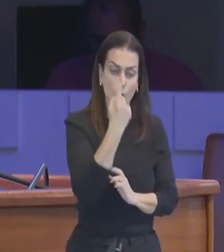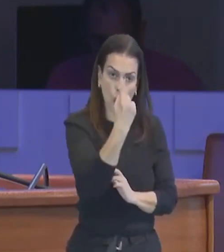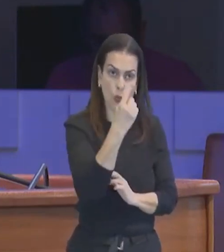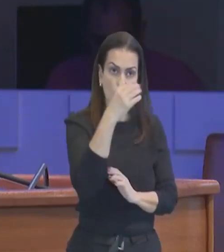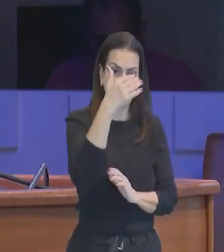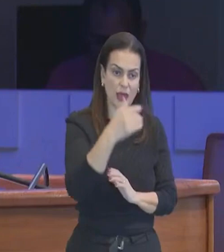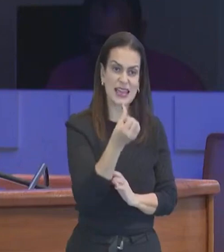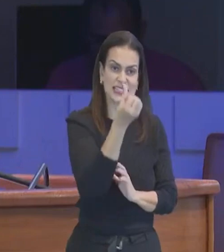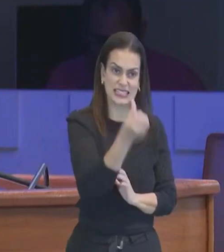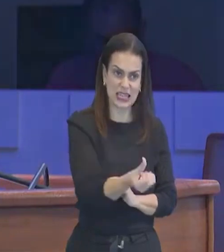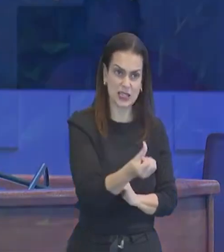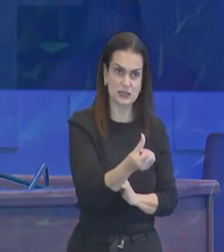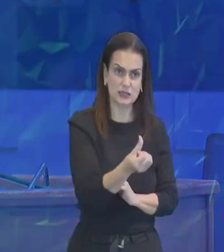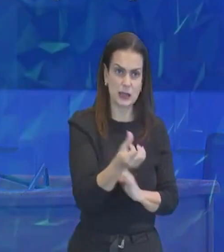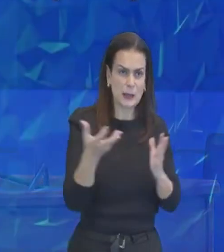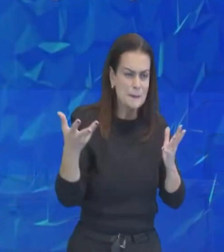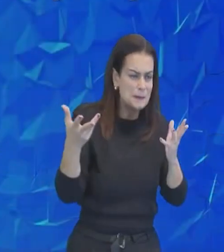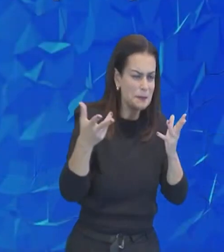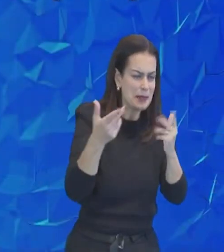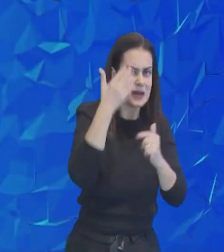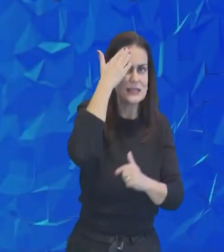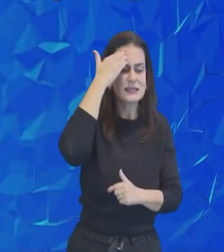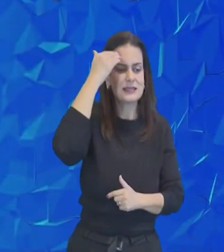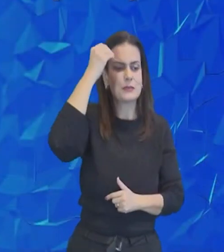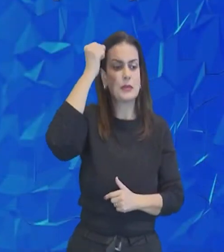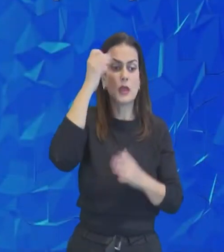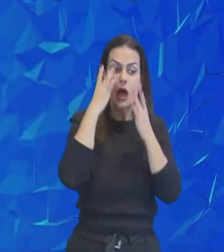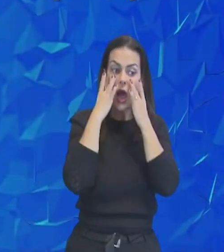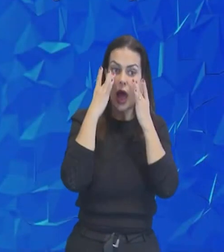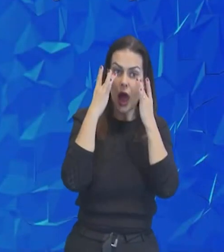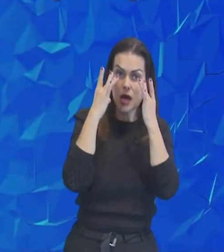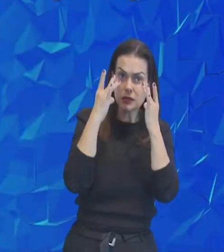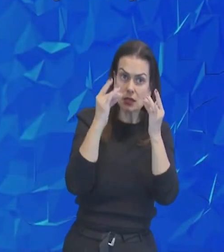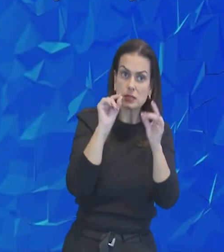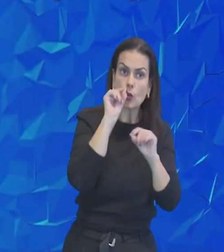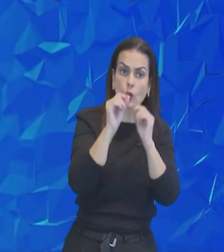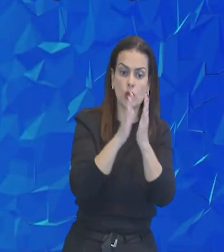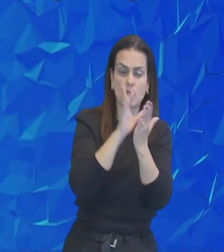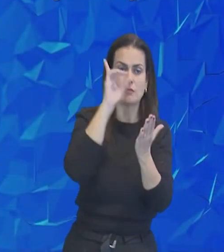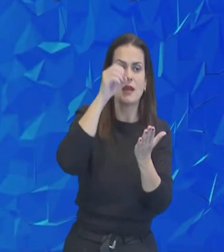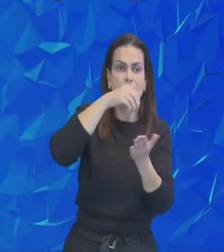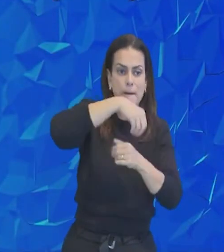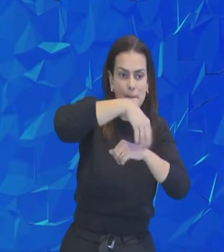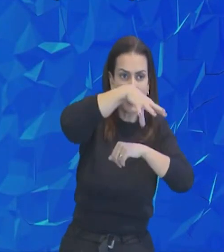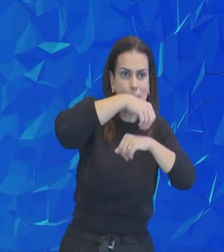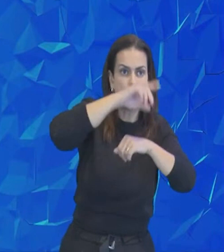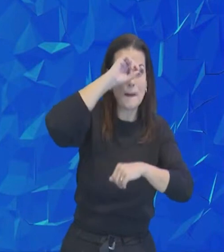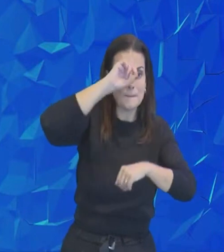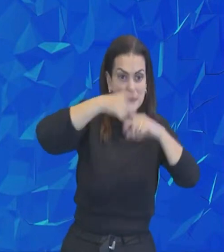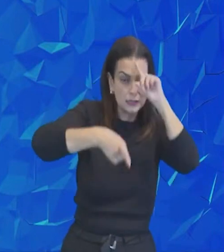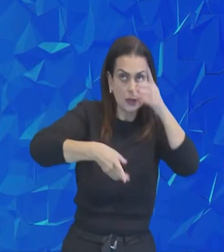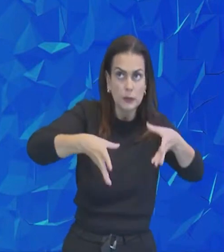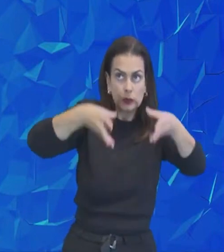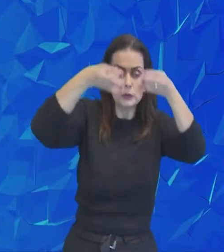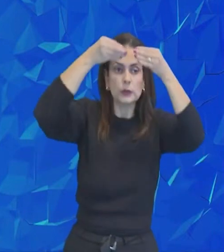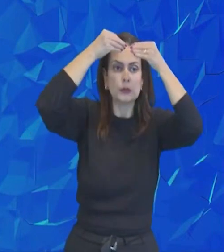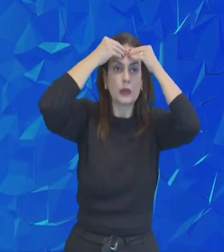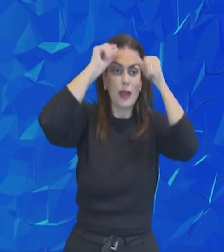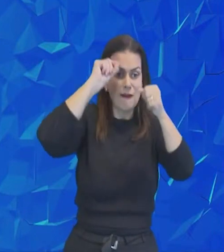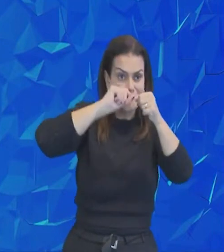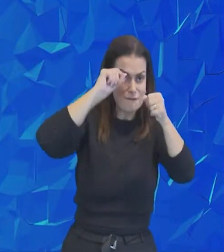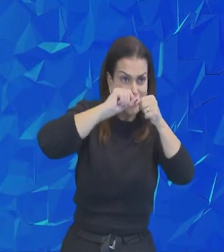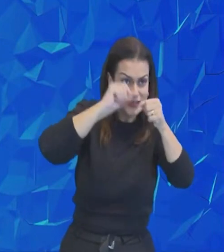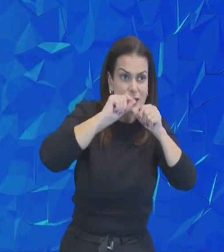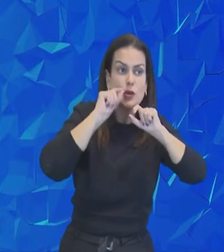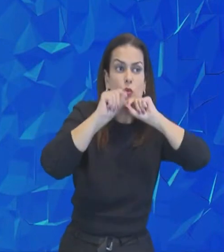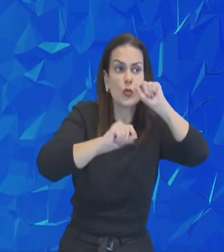excelência da sabedoria, filho meu, se aceitares as minhas palavras, e esconderes comigo, contigo os meus mandamentos, para fazeres,